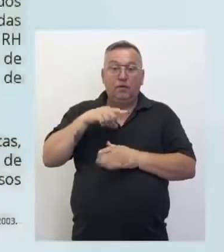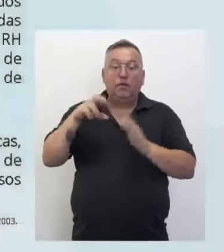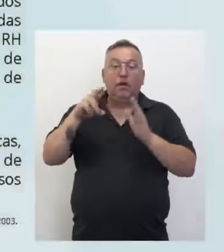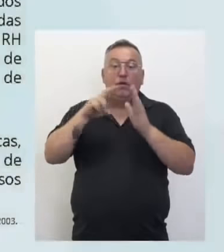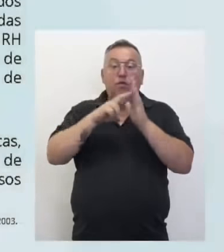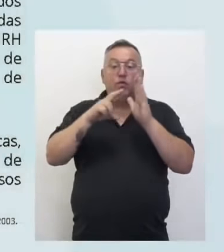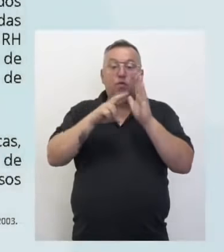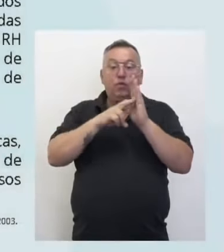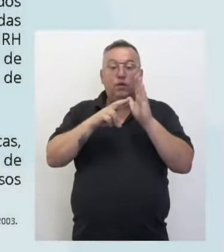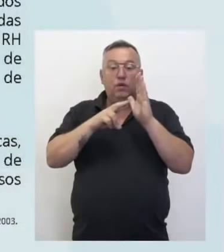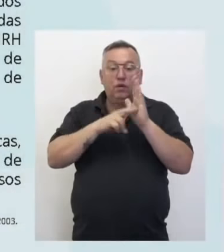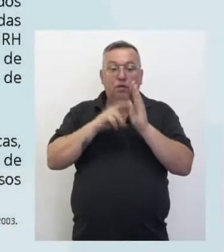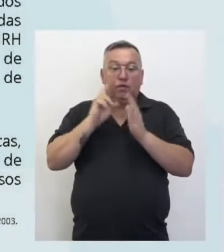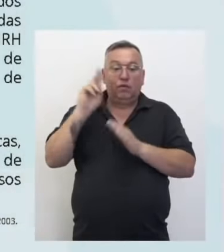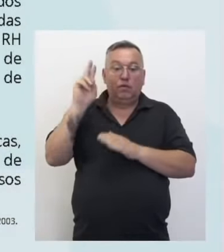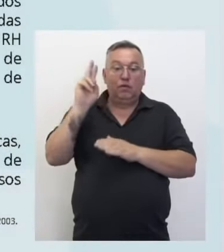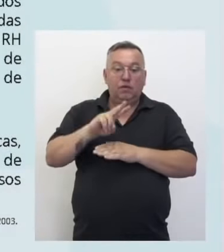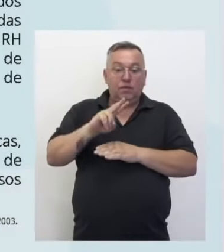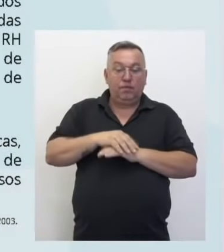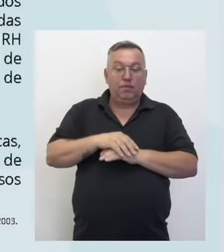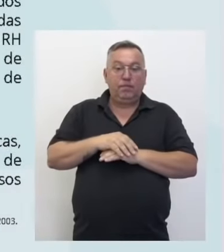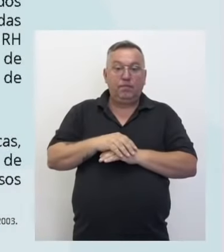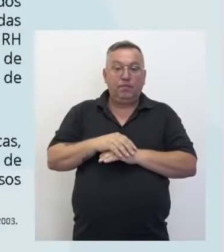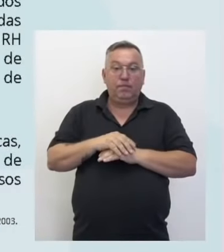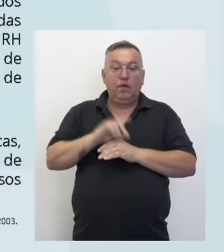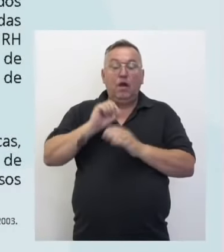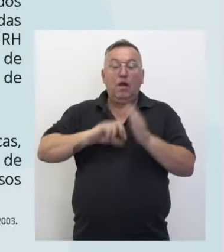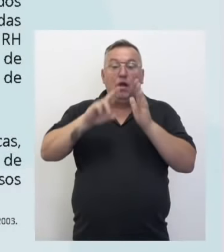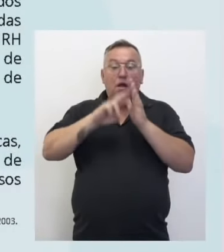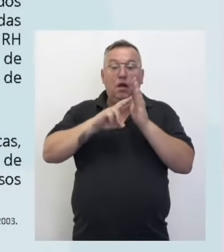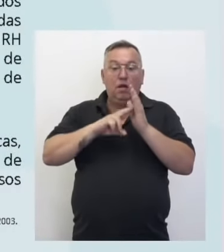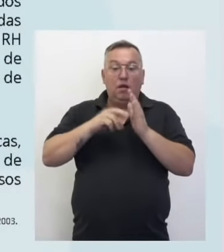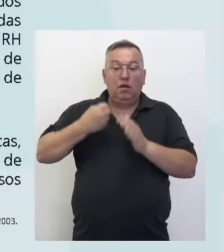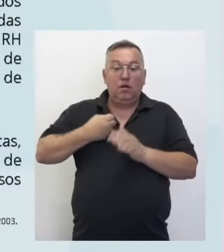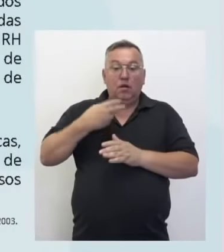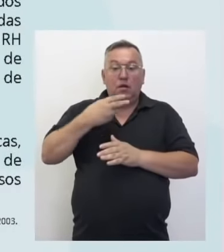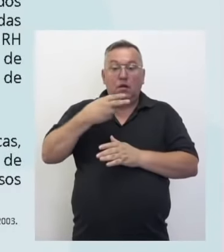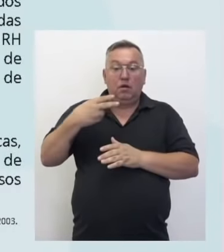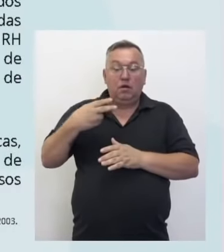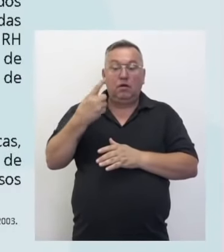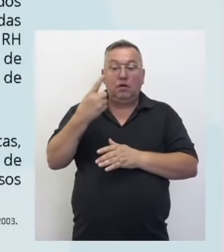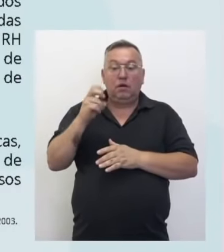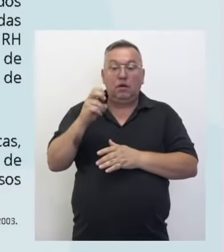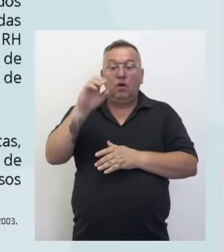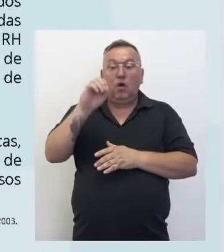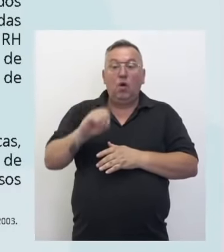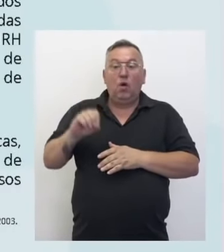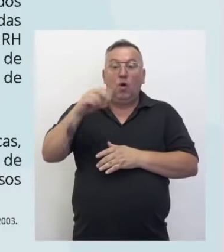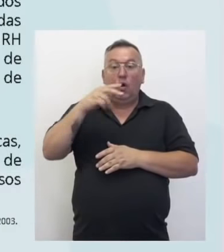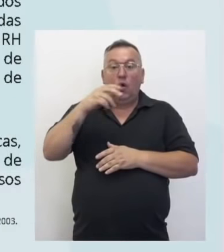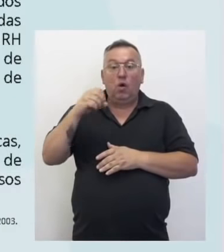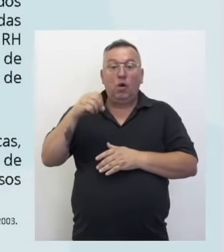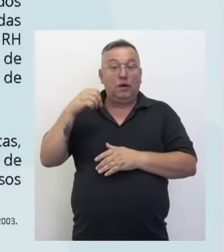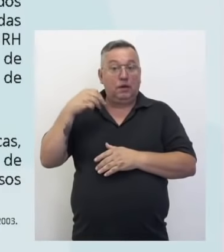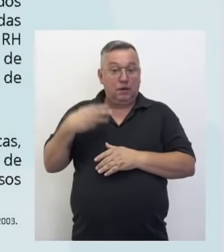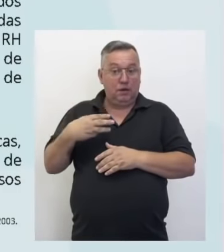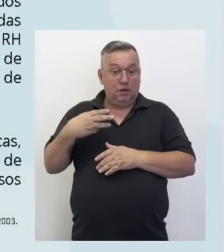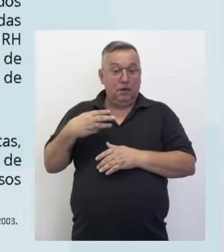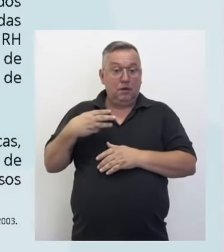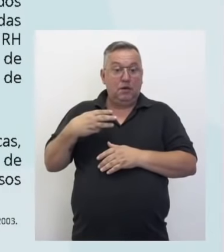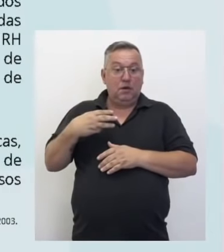nós vamos aí acompanhar na tela a leitura, que é a resolução número 32, de 15 de outubro de 2003,